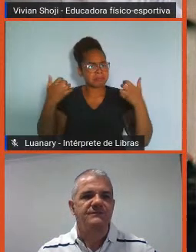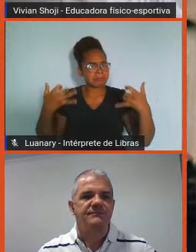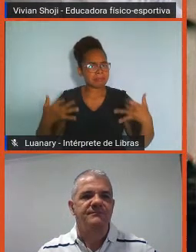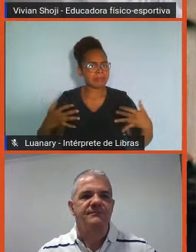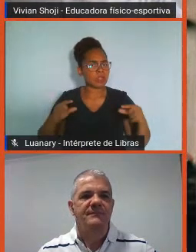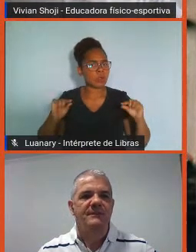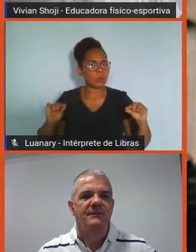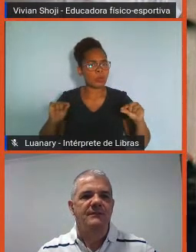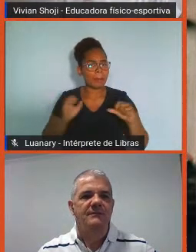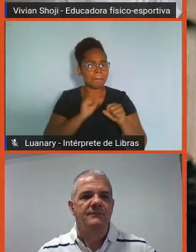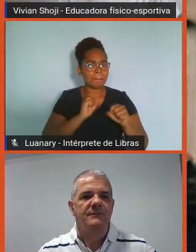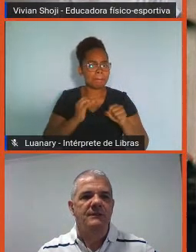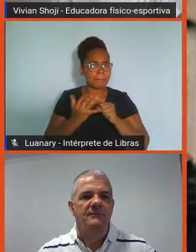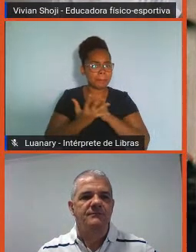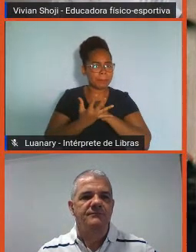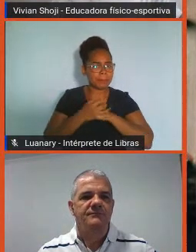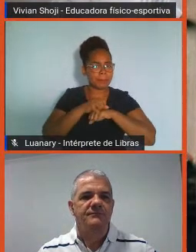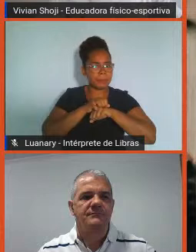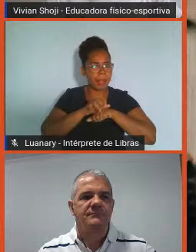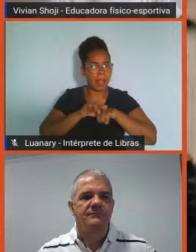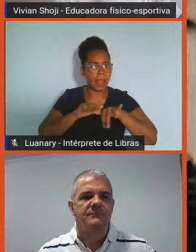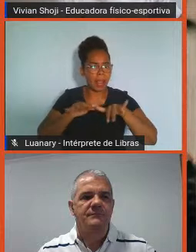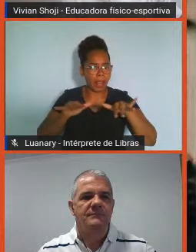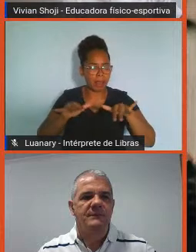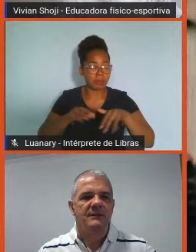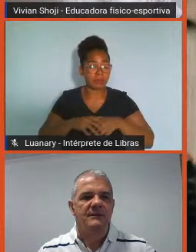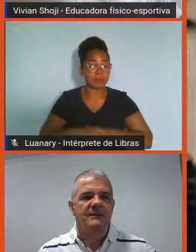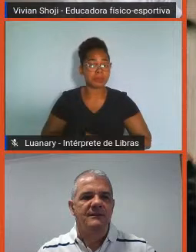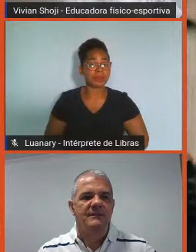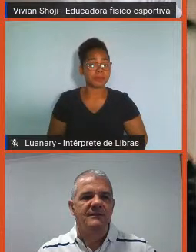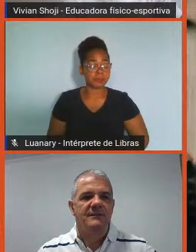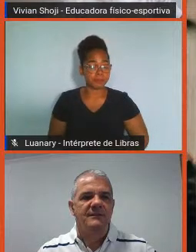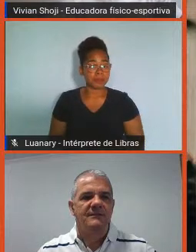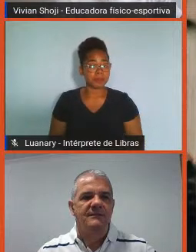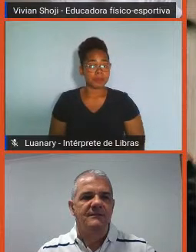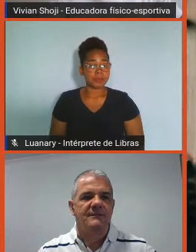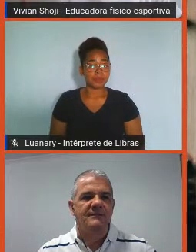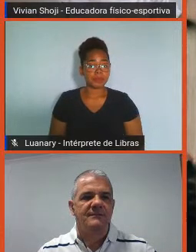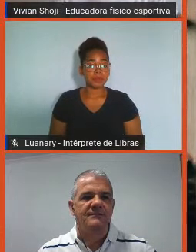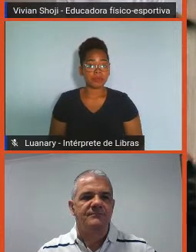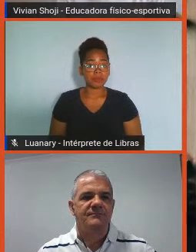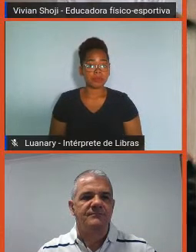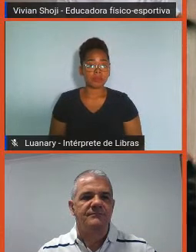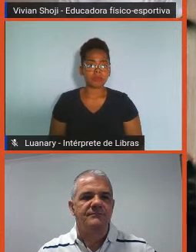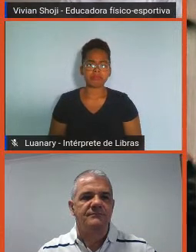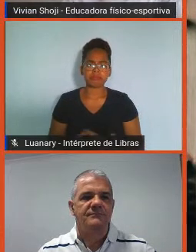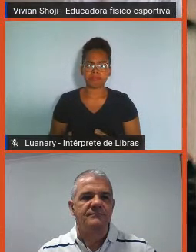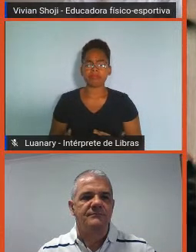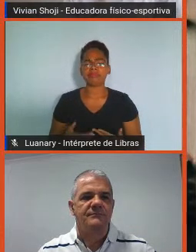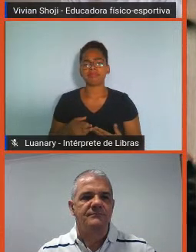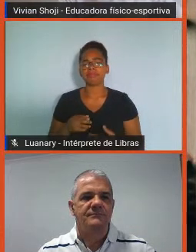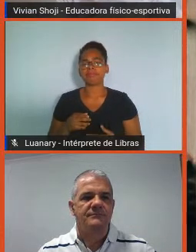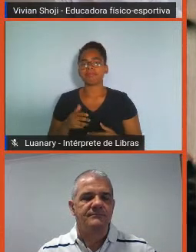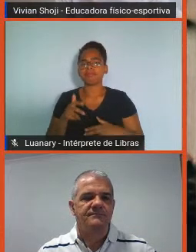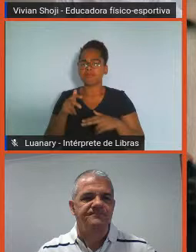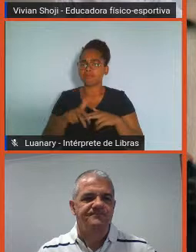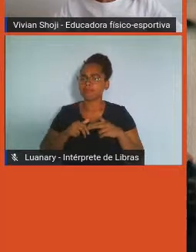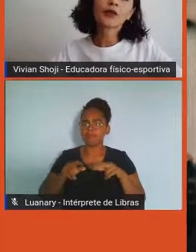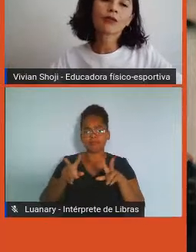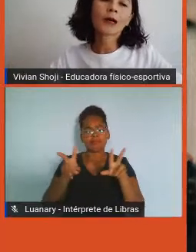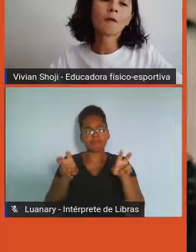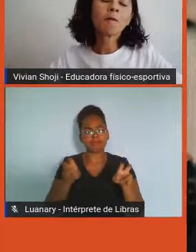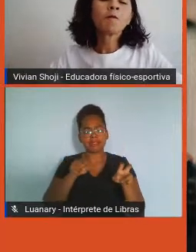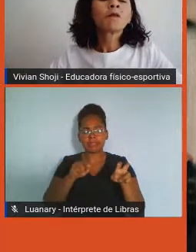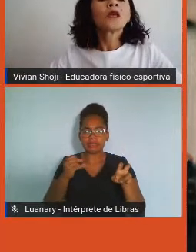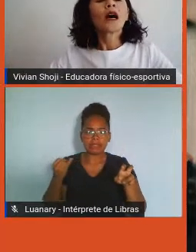Isso. Estamos nela ainda mesmo. Ótimo. E esse tema foi muito relevante, muito significativo.